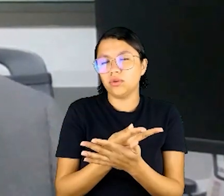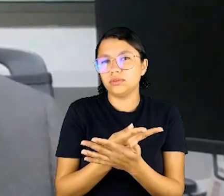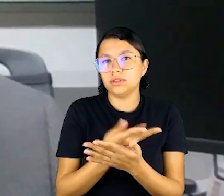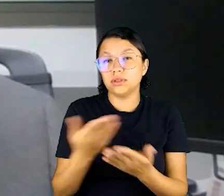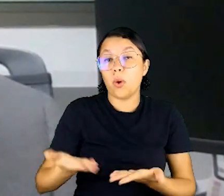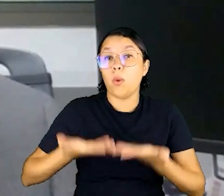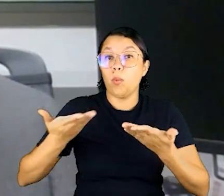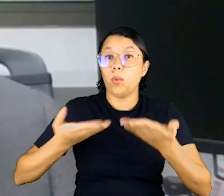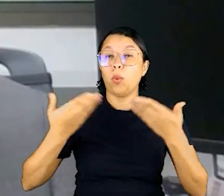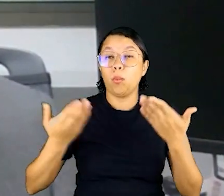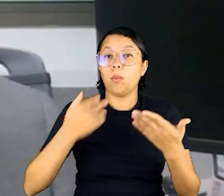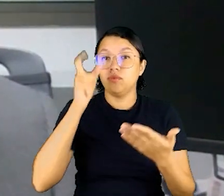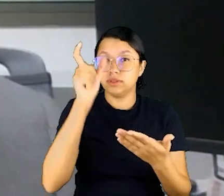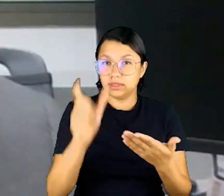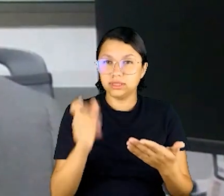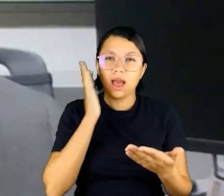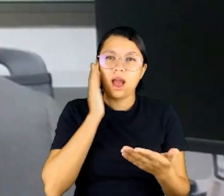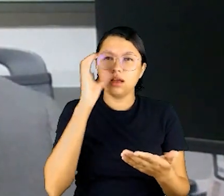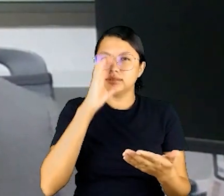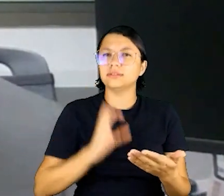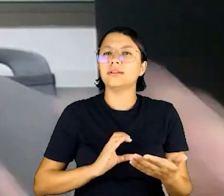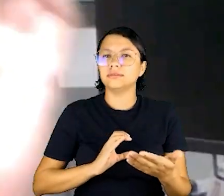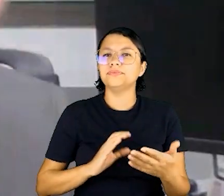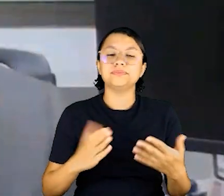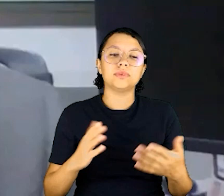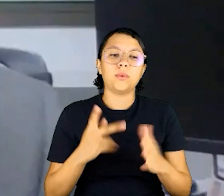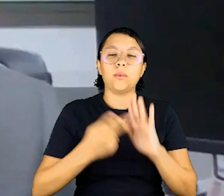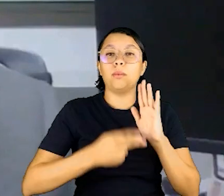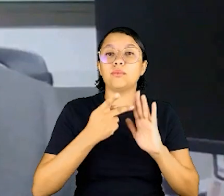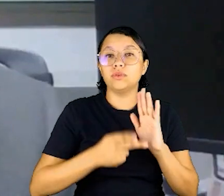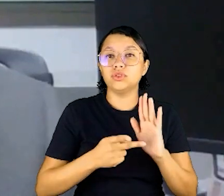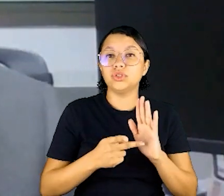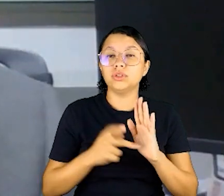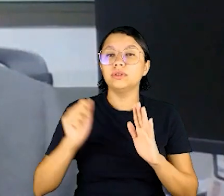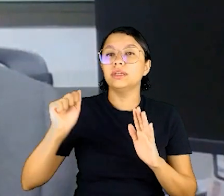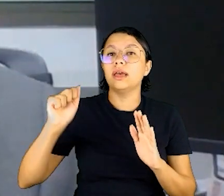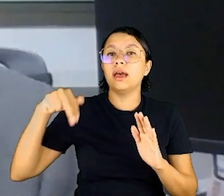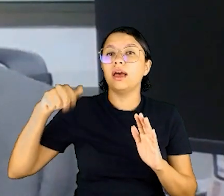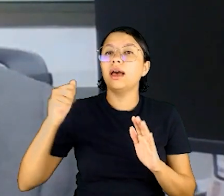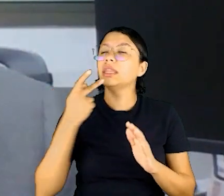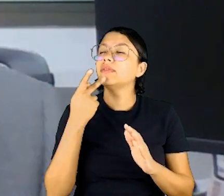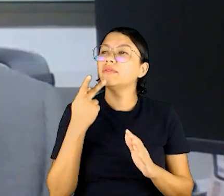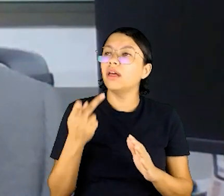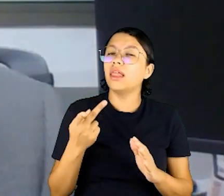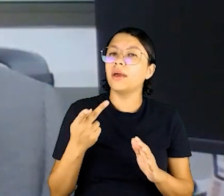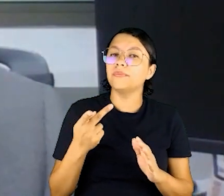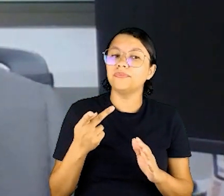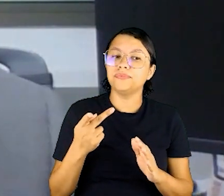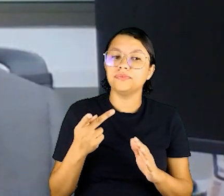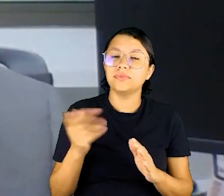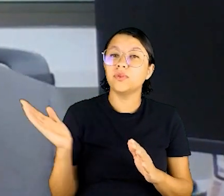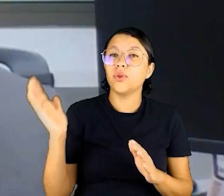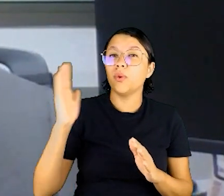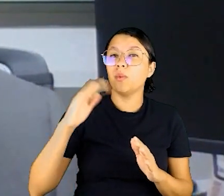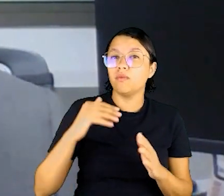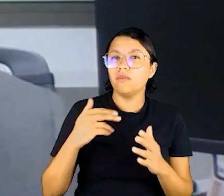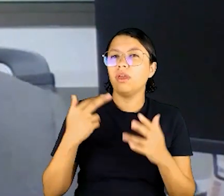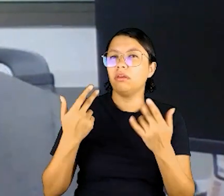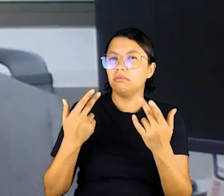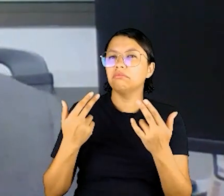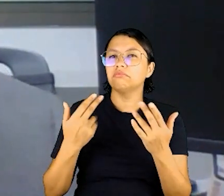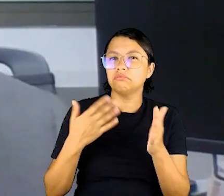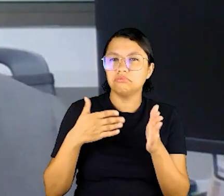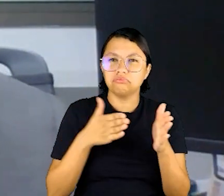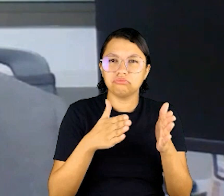promover cidadania, né, e aí tem o projeto da Juf, de 2023, né, que a Ana Lia vai falar agora depois de mim, então, que